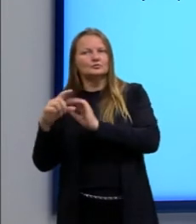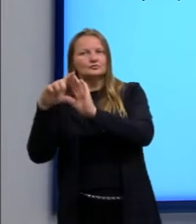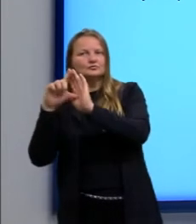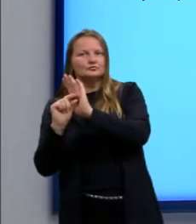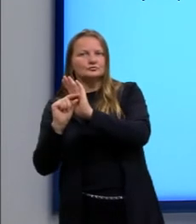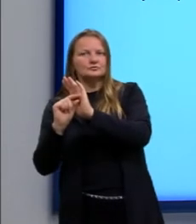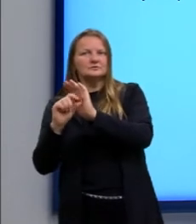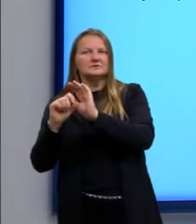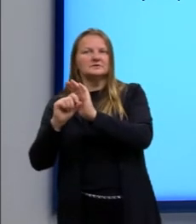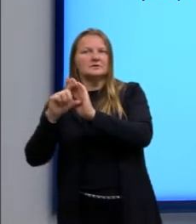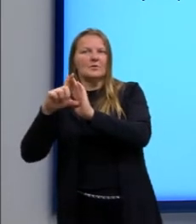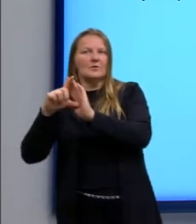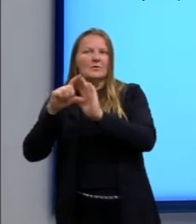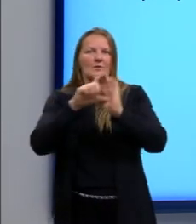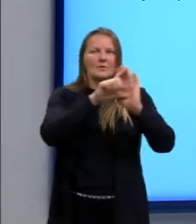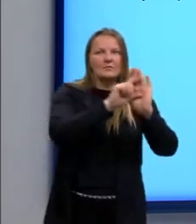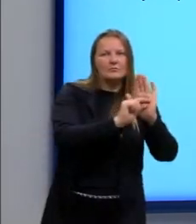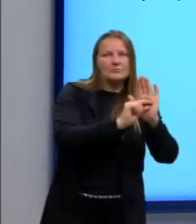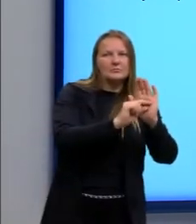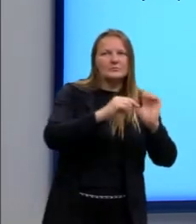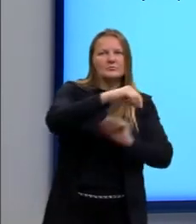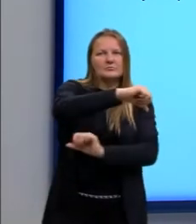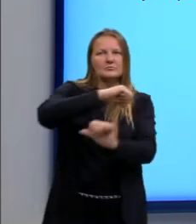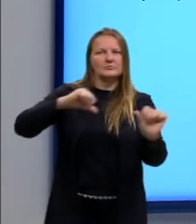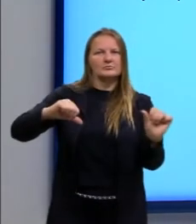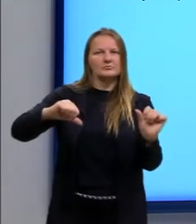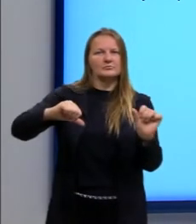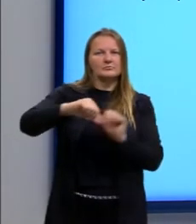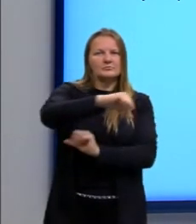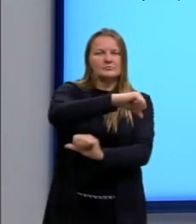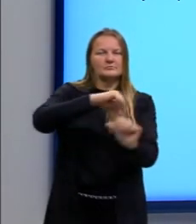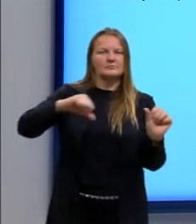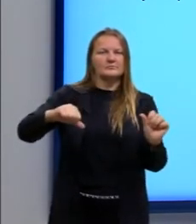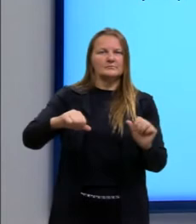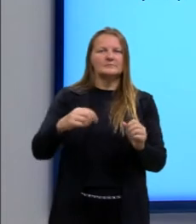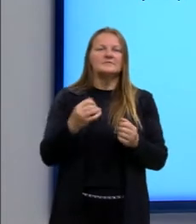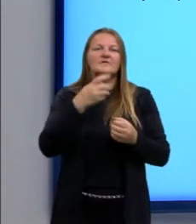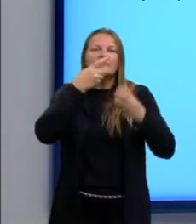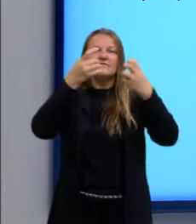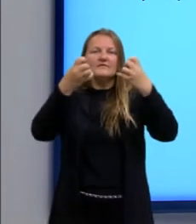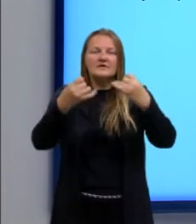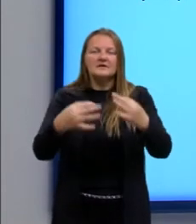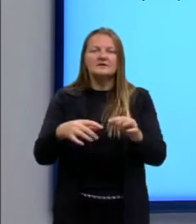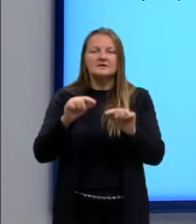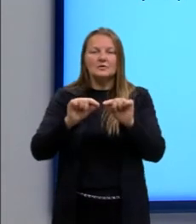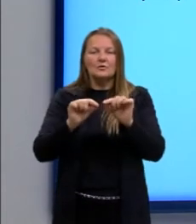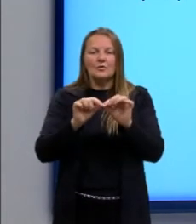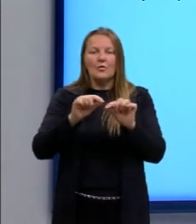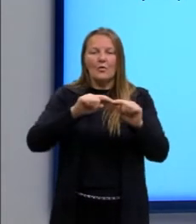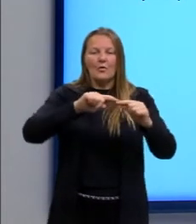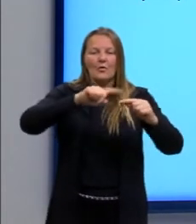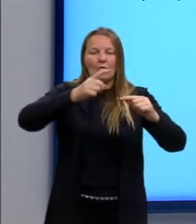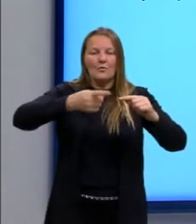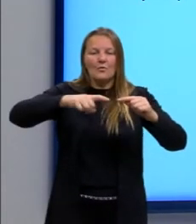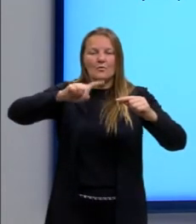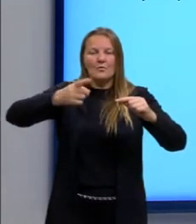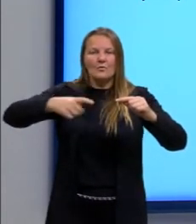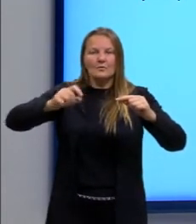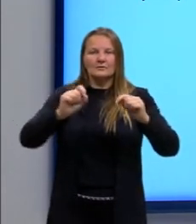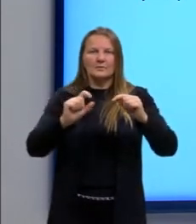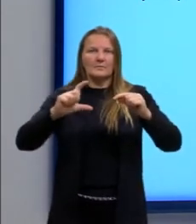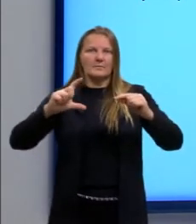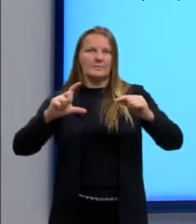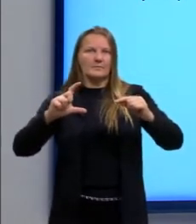diminui e vice-versa, tá? E aí, como eu disse, se o comprimento de onda 1 é maior,